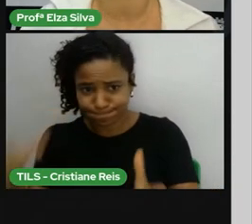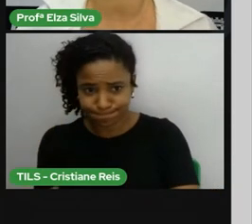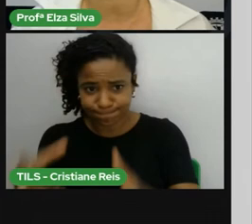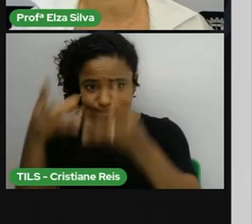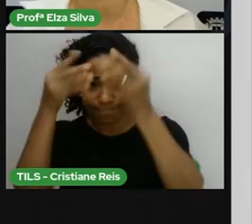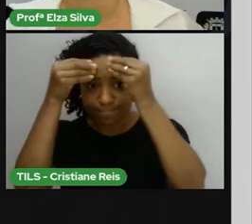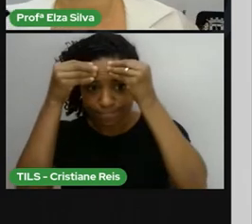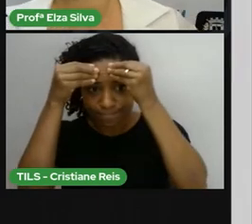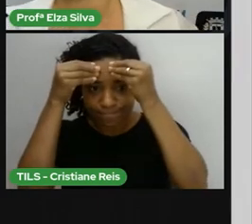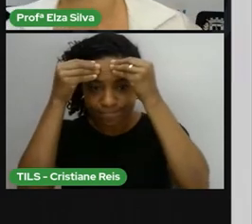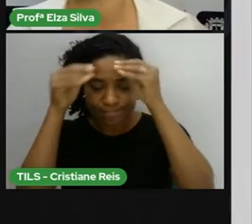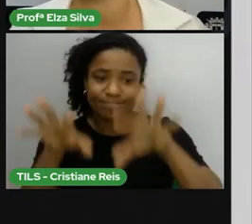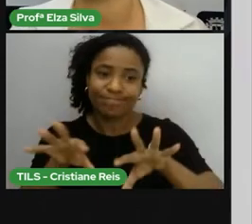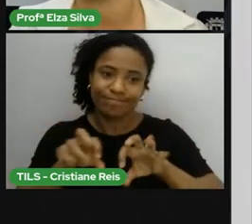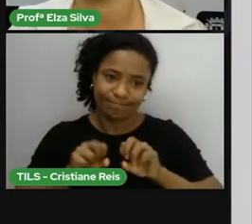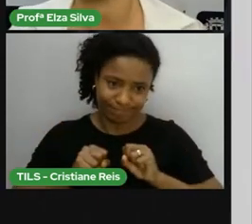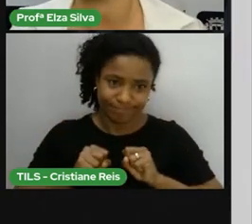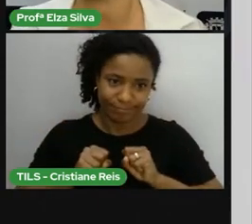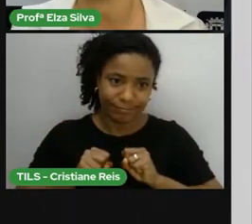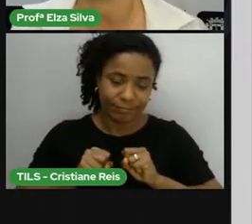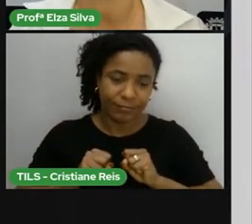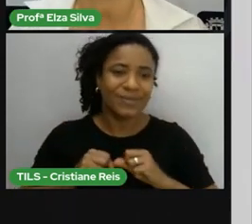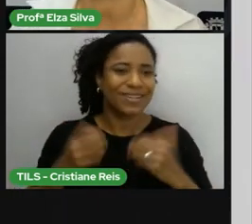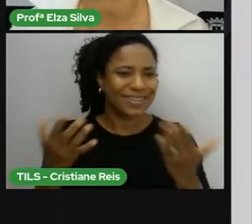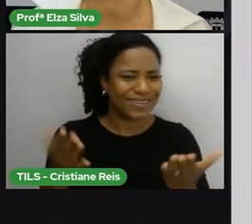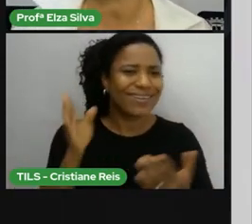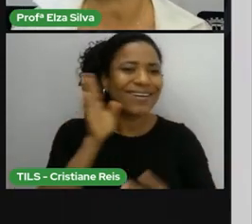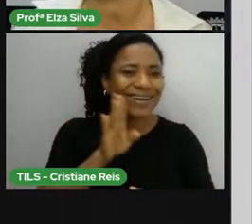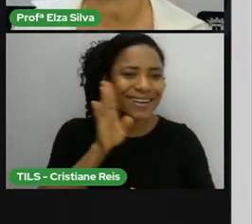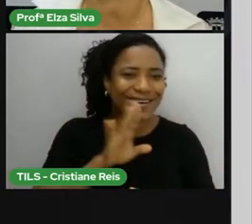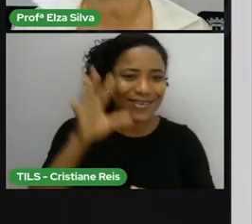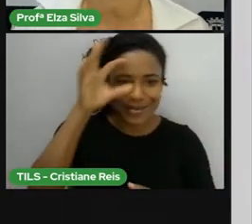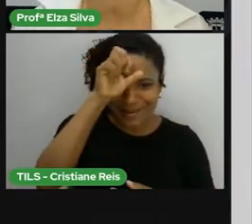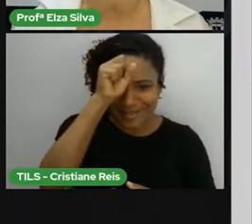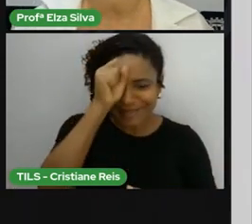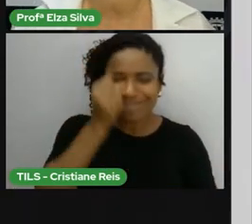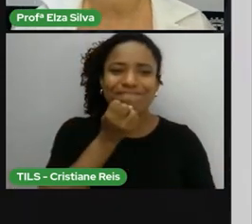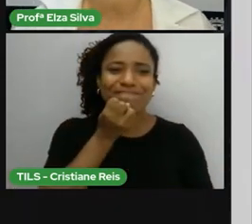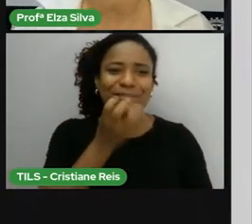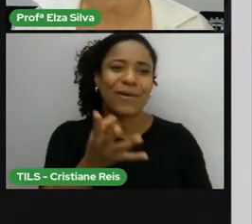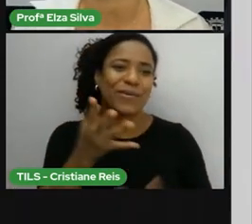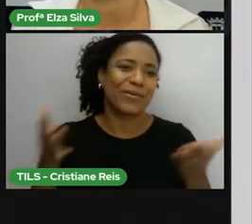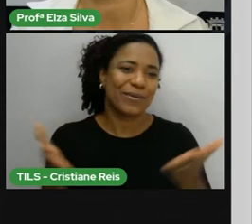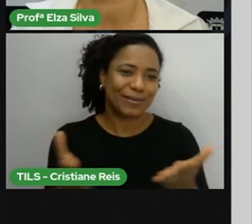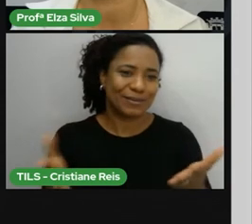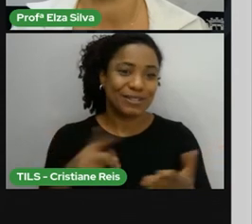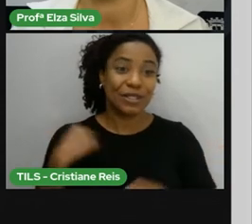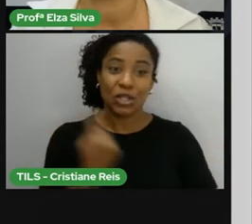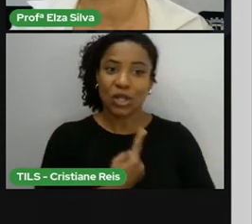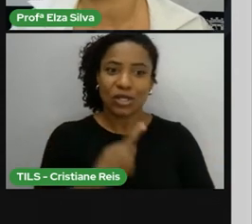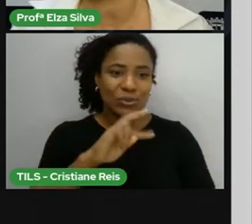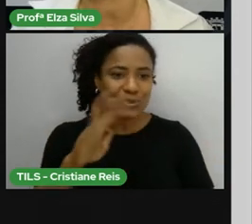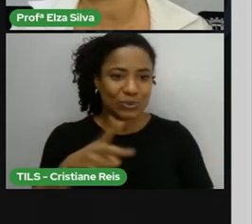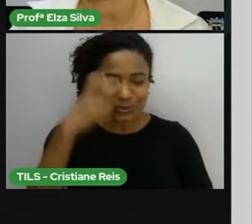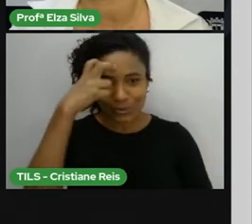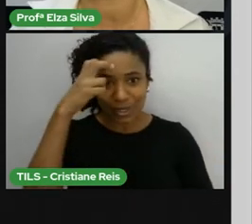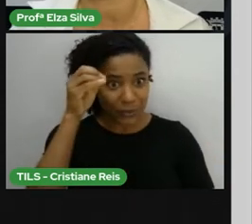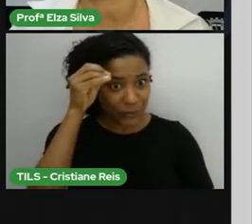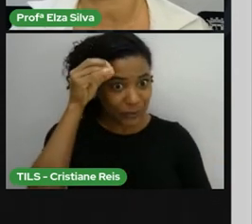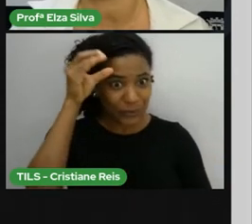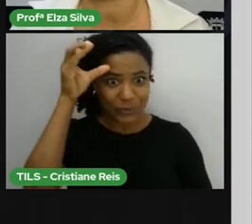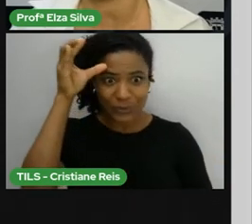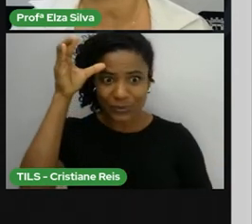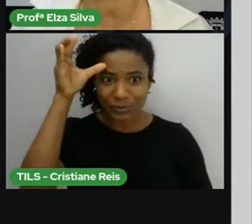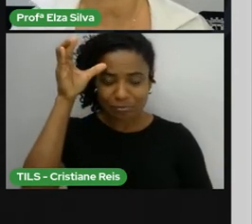muito legal as aprendizagens de hoje, não é, gente? Estamos nos enriquecendo culturalmente. Então, vamos à nossa